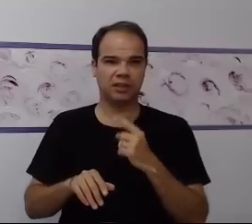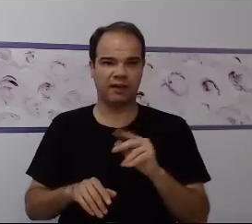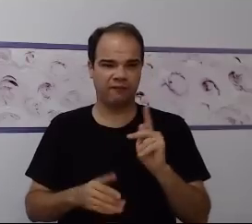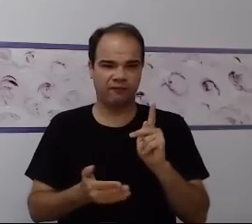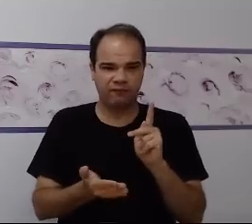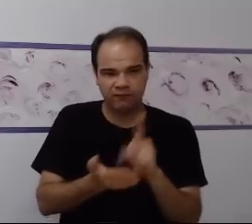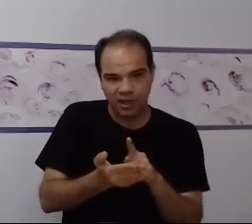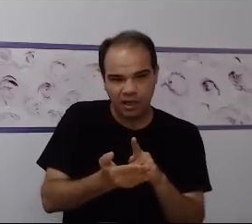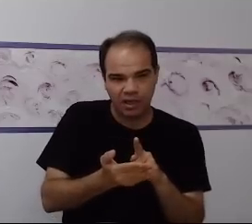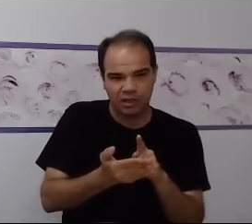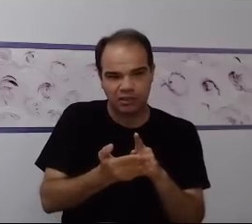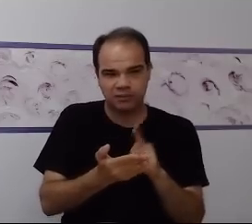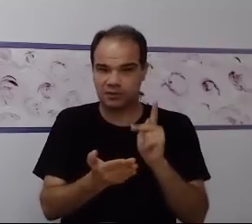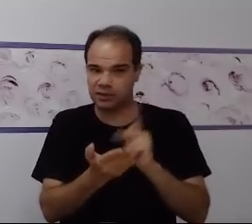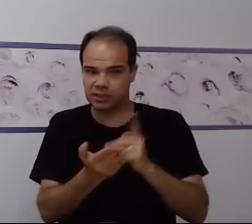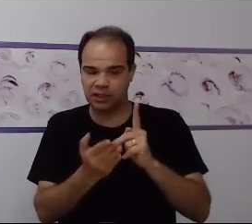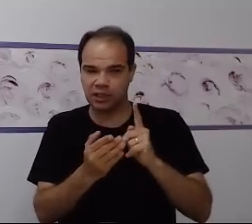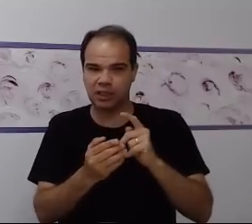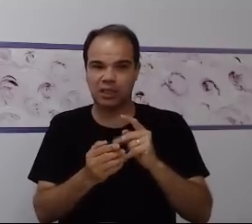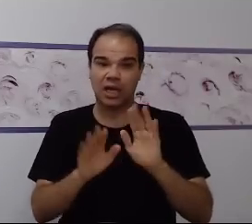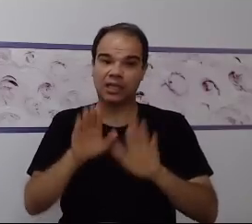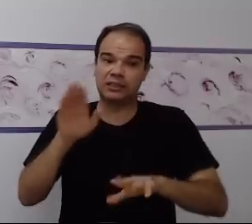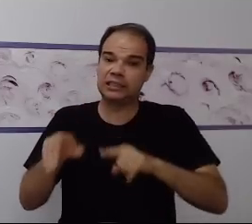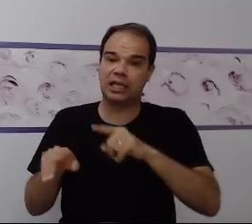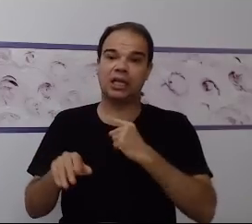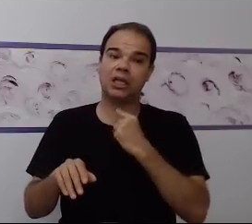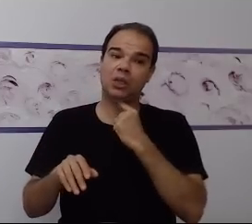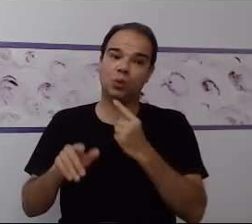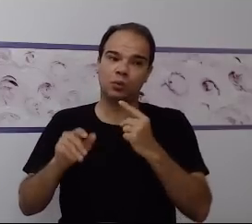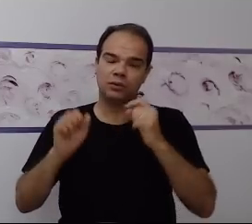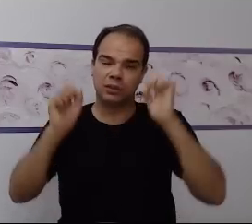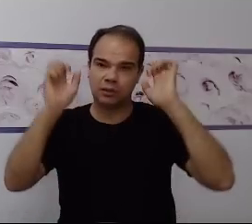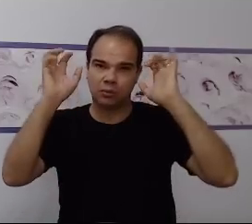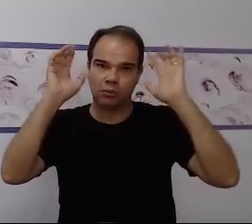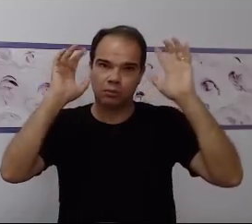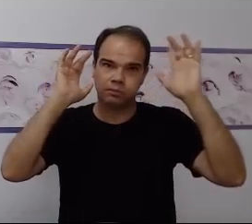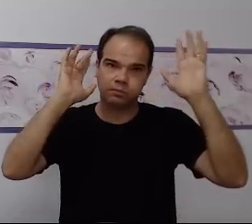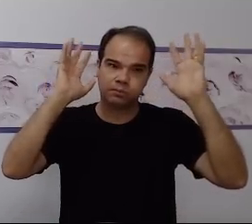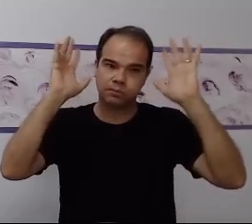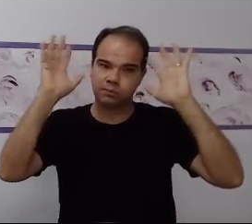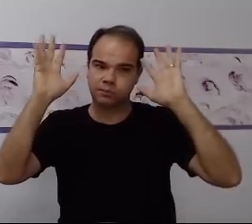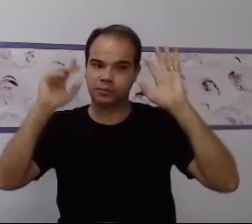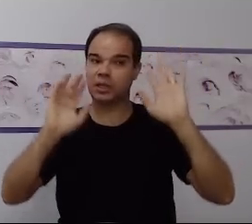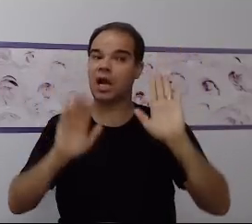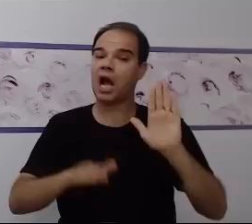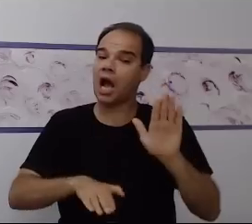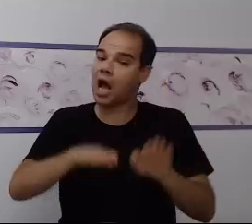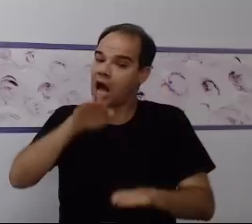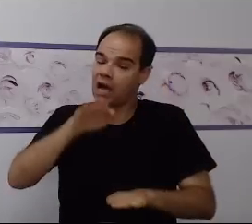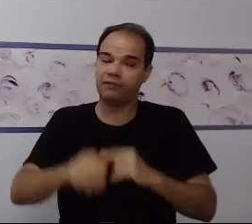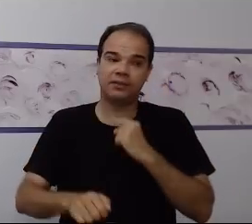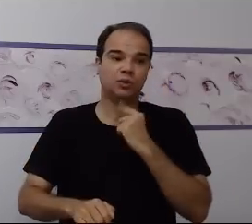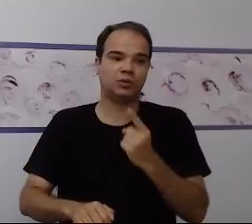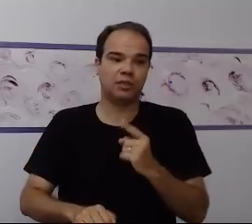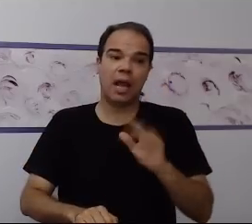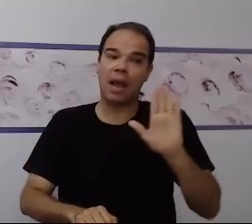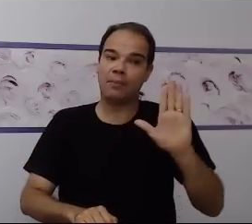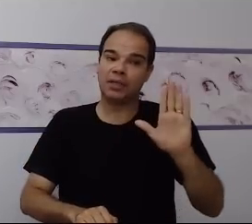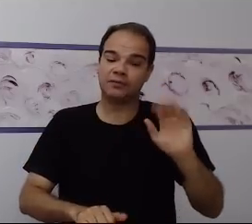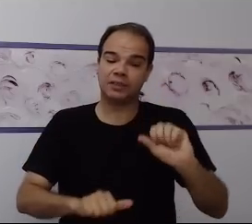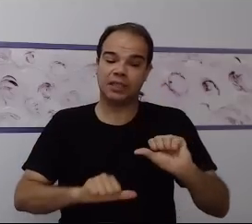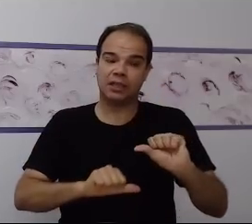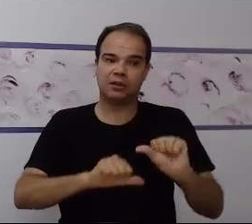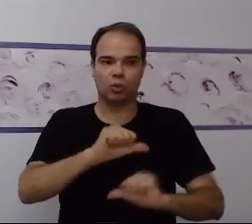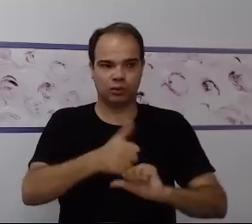de imaginar situações referentes àquela situação contextual. Então, quando você traz uma atividade,